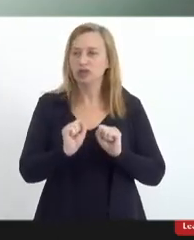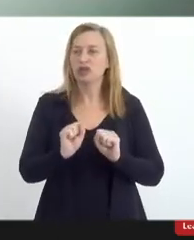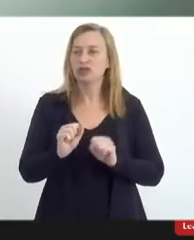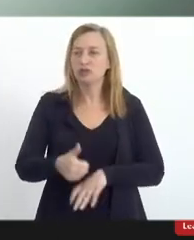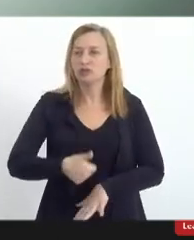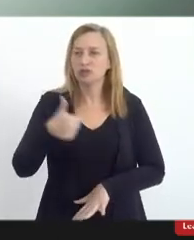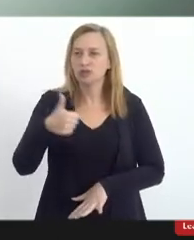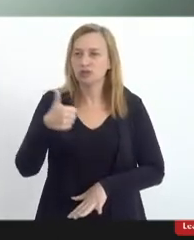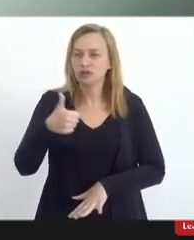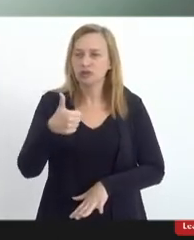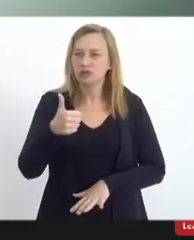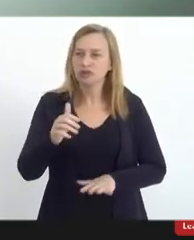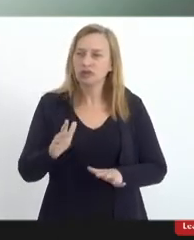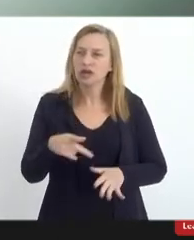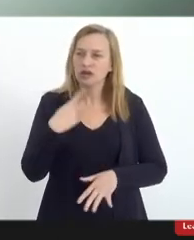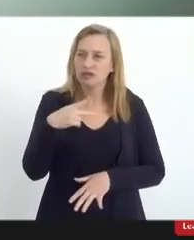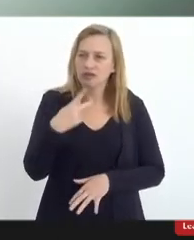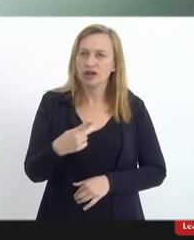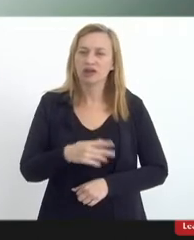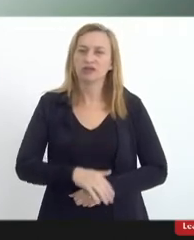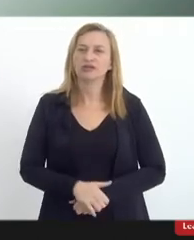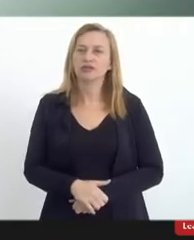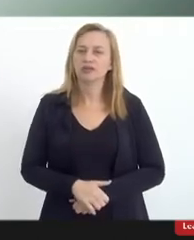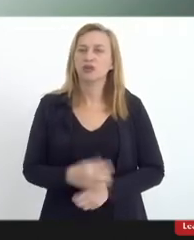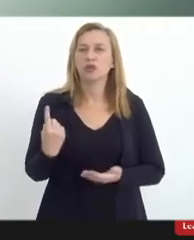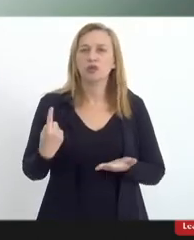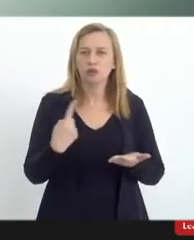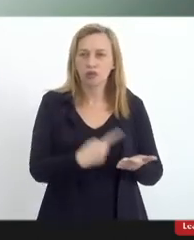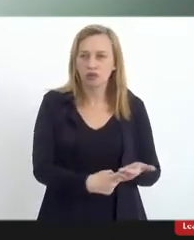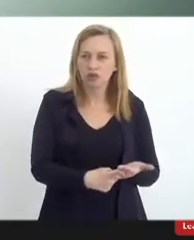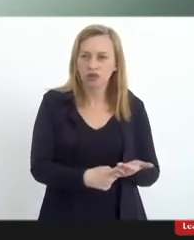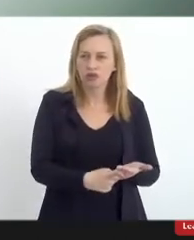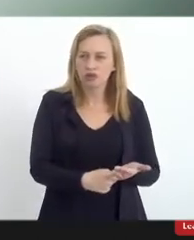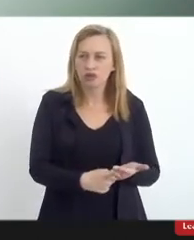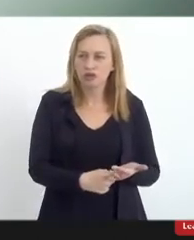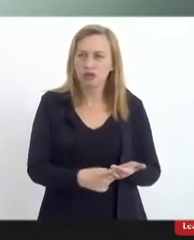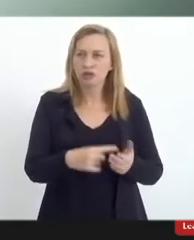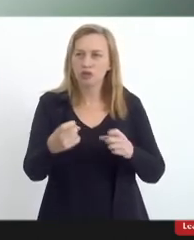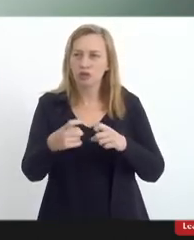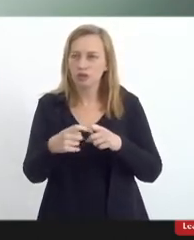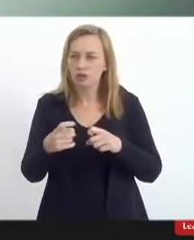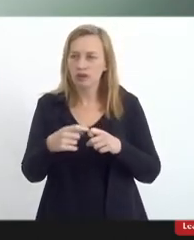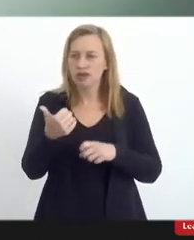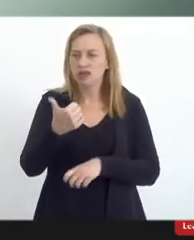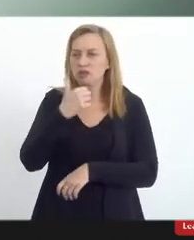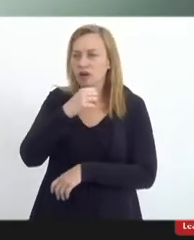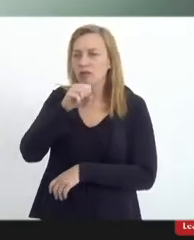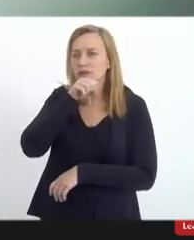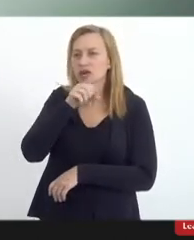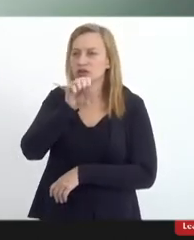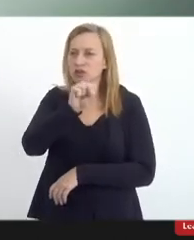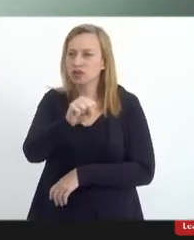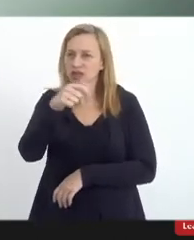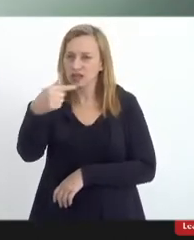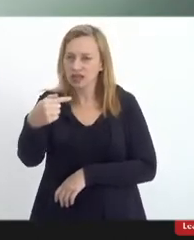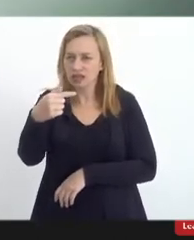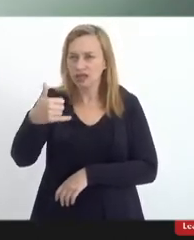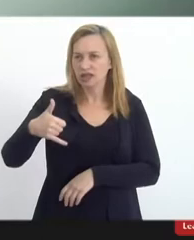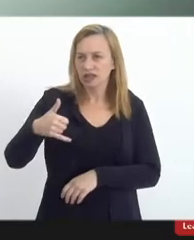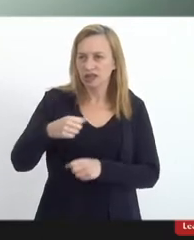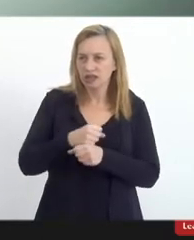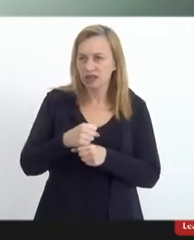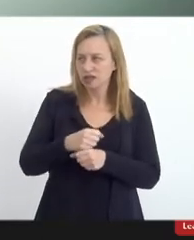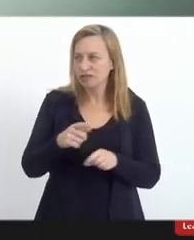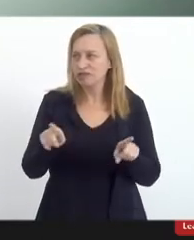a fazer a sua manifestação, uma vez que tem um compromisso com um médico, com sua mãe de 87 anos. E eu,